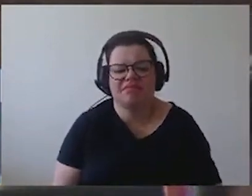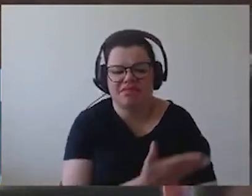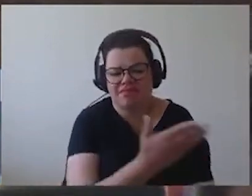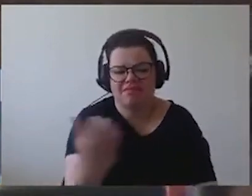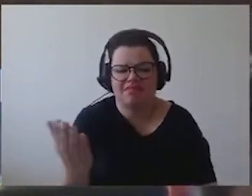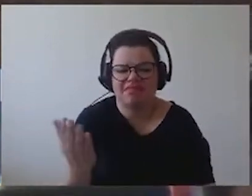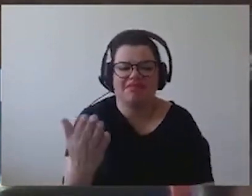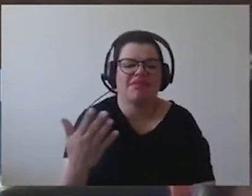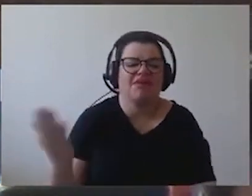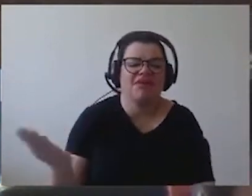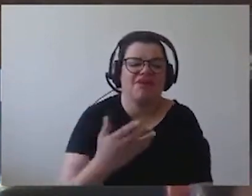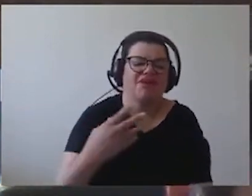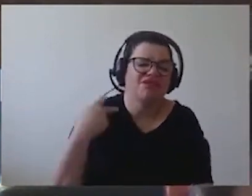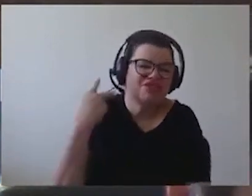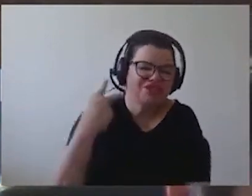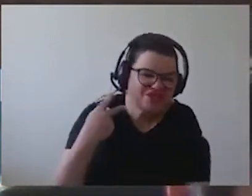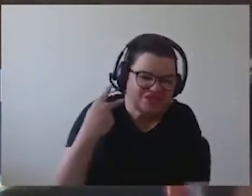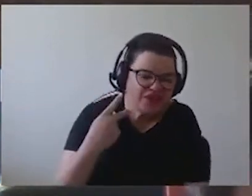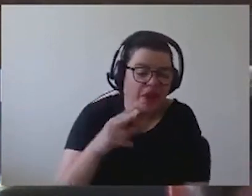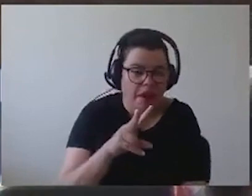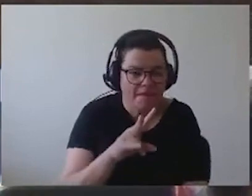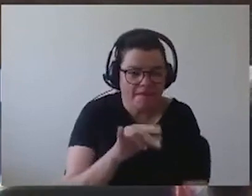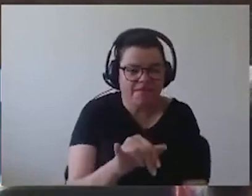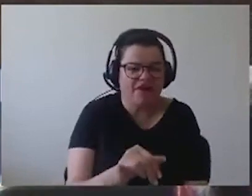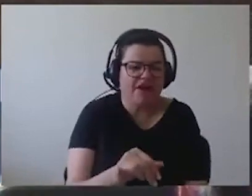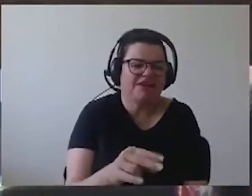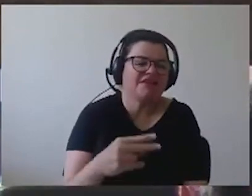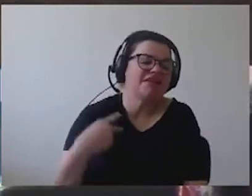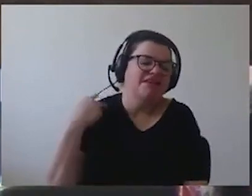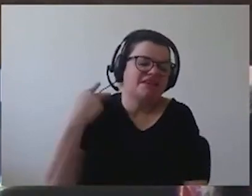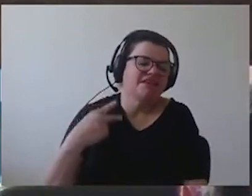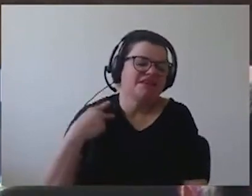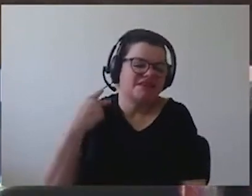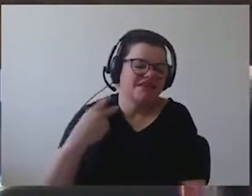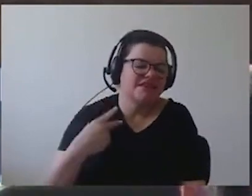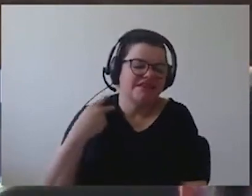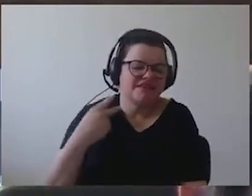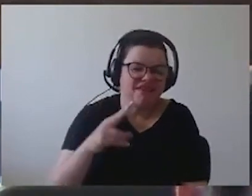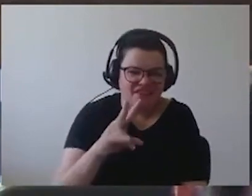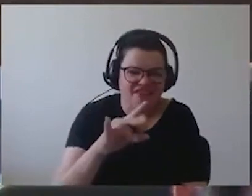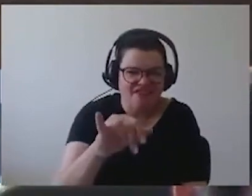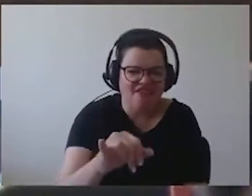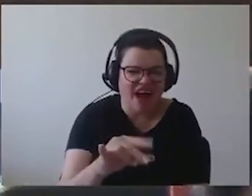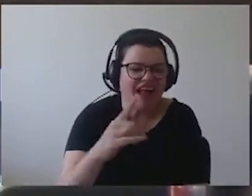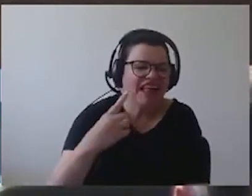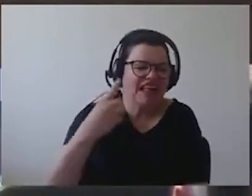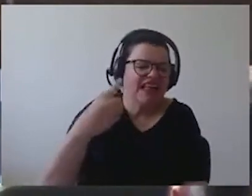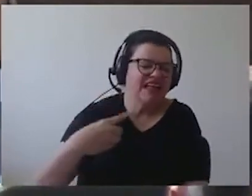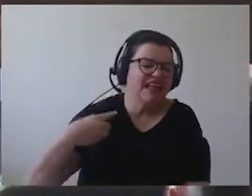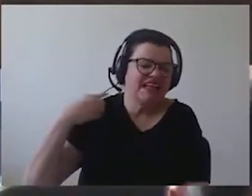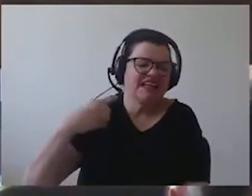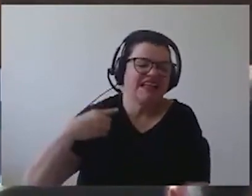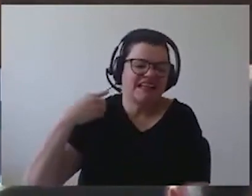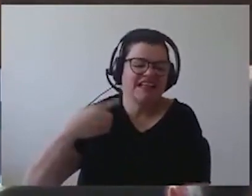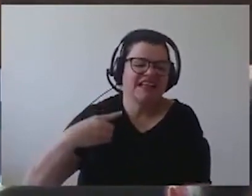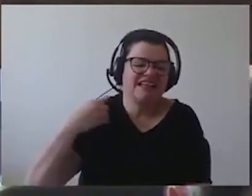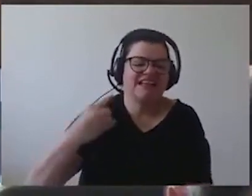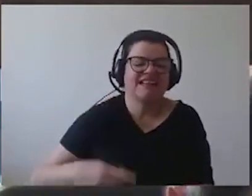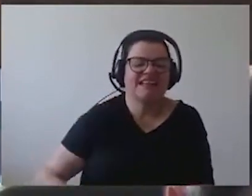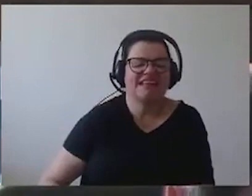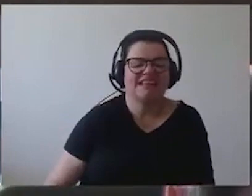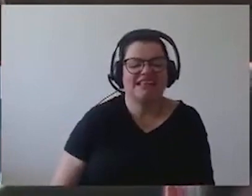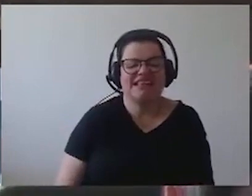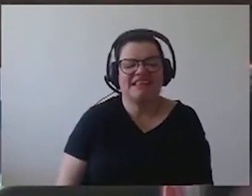né? Porque quase todos aqui desejam ser deputados, o que é bom que sejam, né? Então, mas agora, nesse momento,